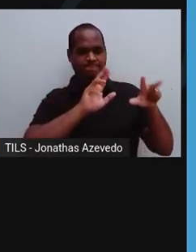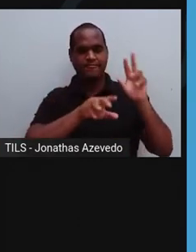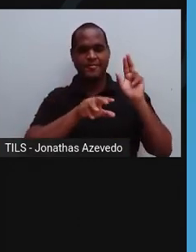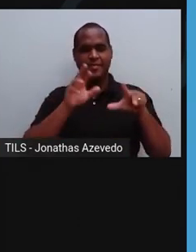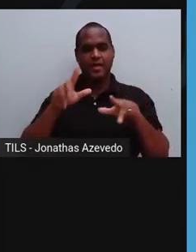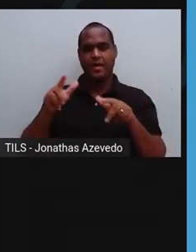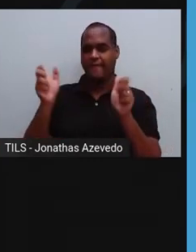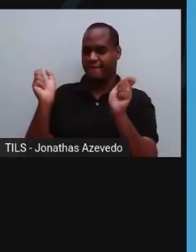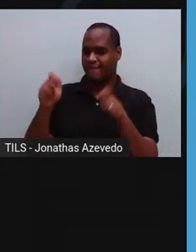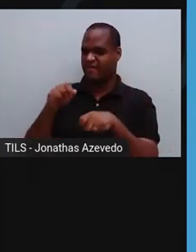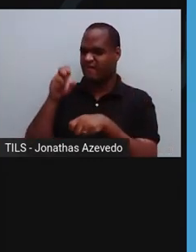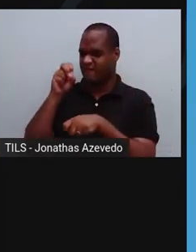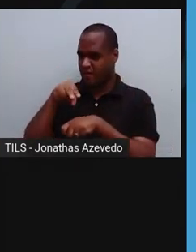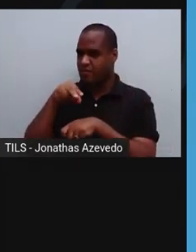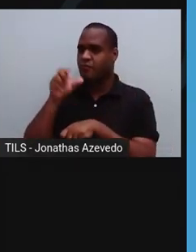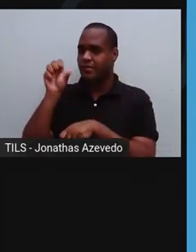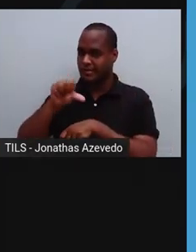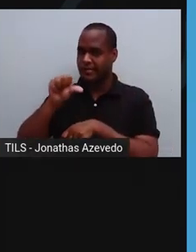venenosos.